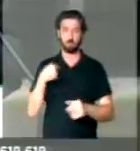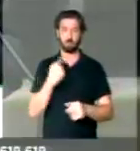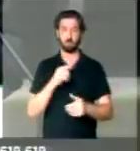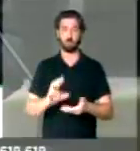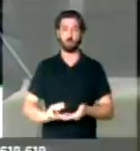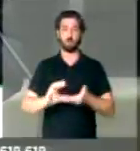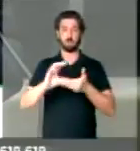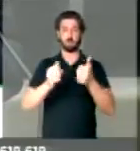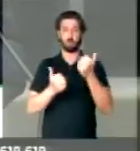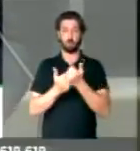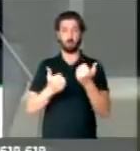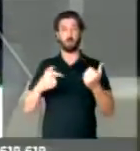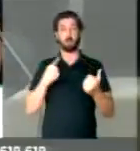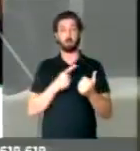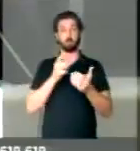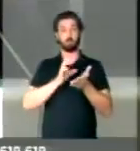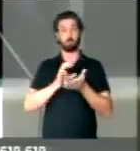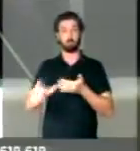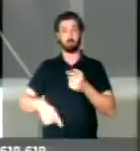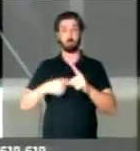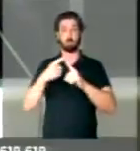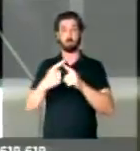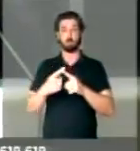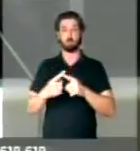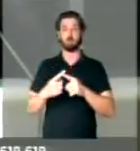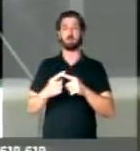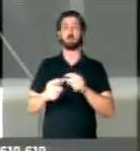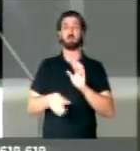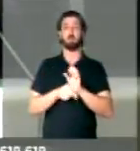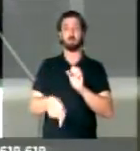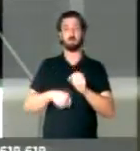Conselho Tutelar. E já colocamos mais para as emendas desse ano. Muito obrigado.